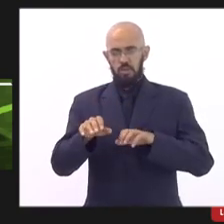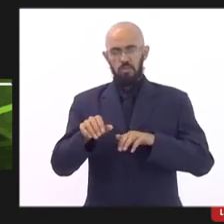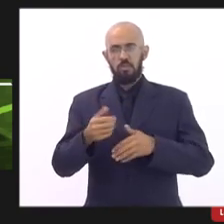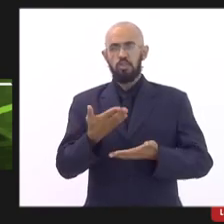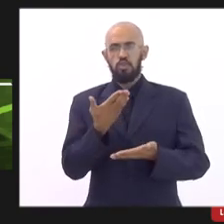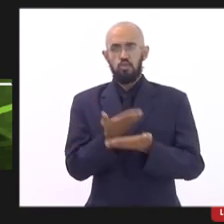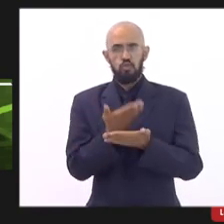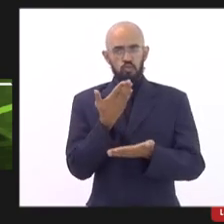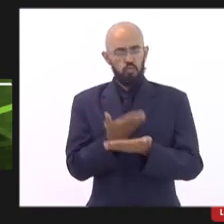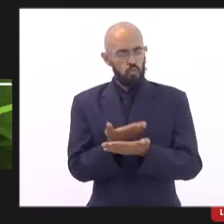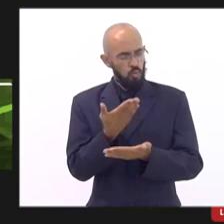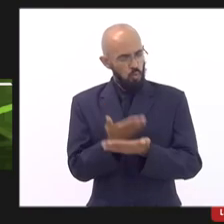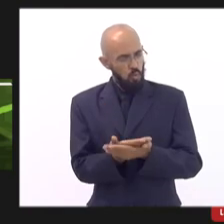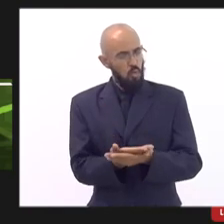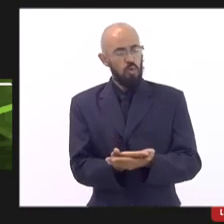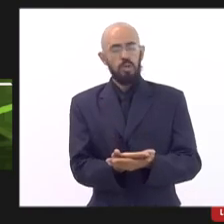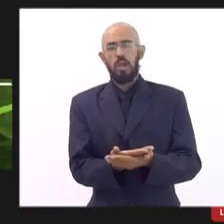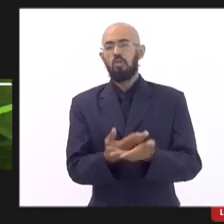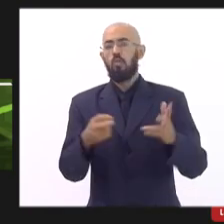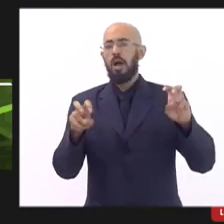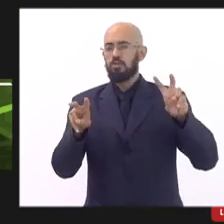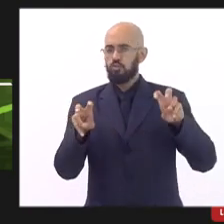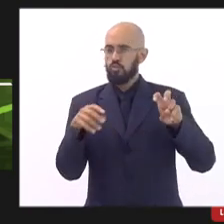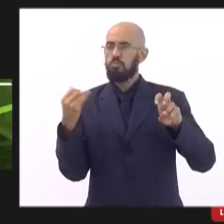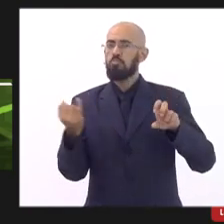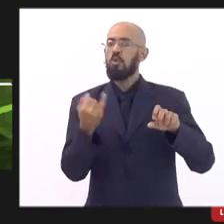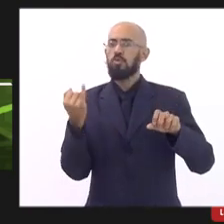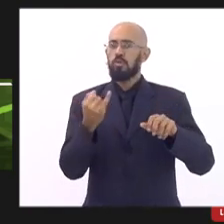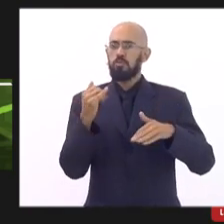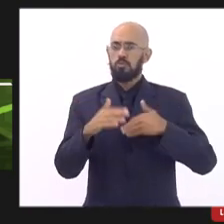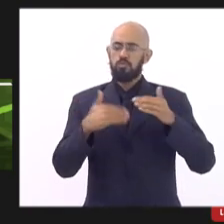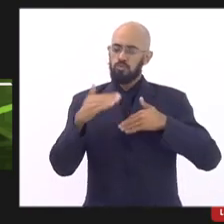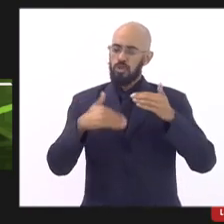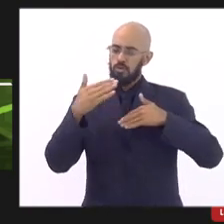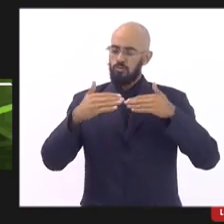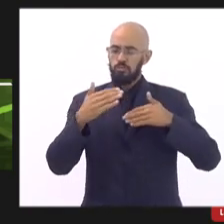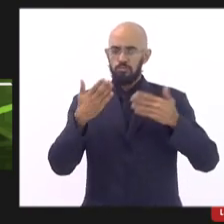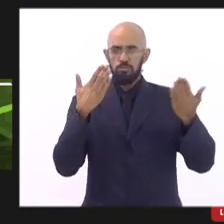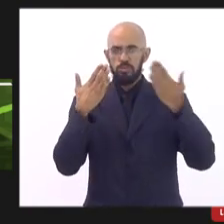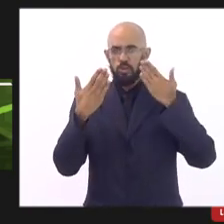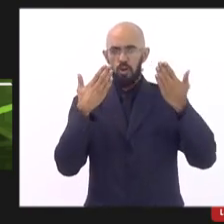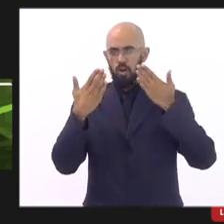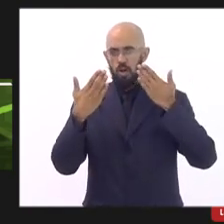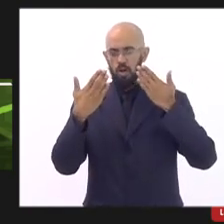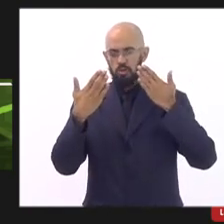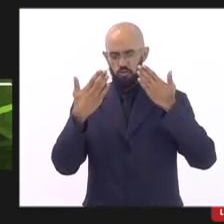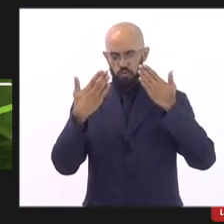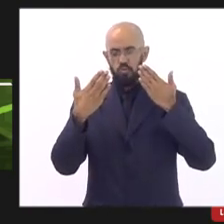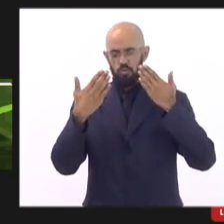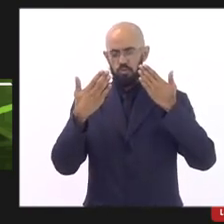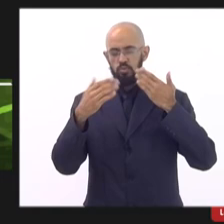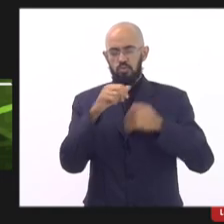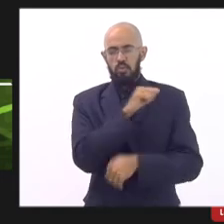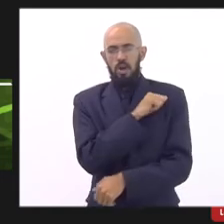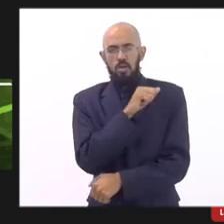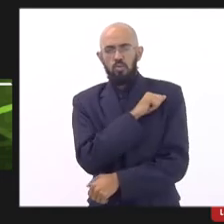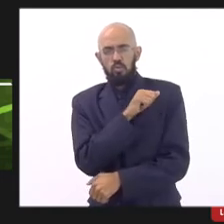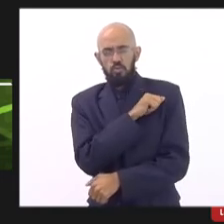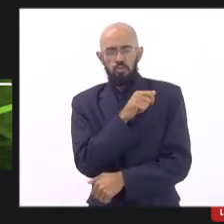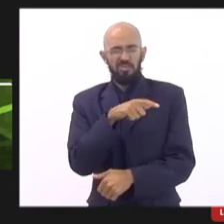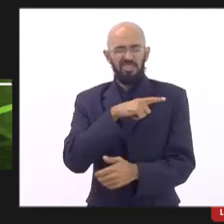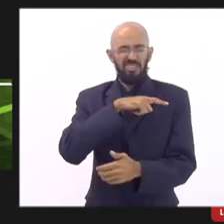sobre uma pauta de extrema relevância para o desenvolvimento físico físico do aluno que abrange vários